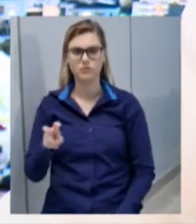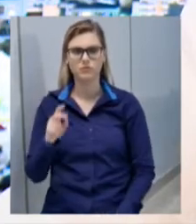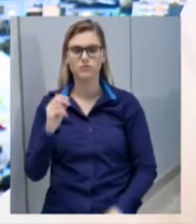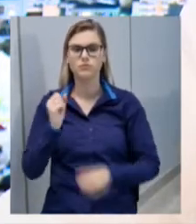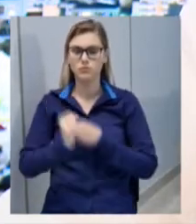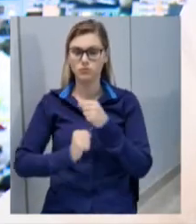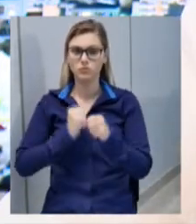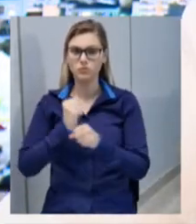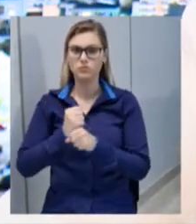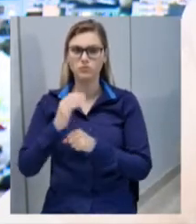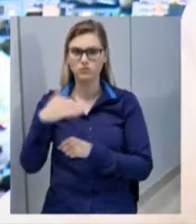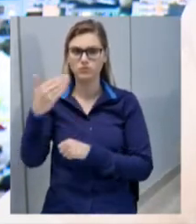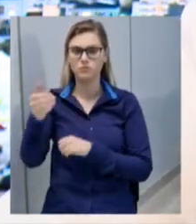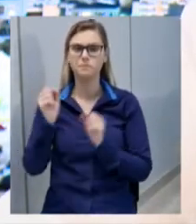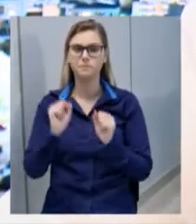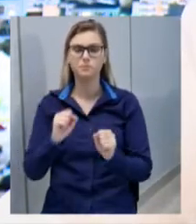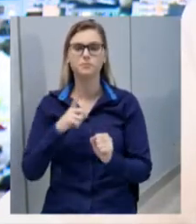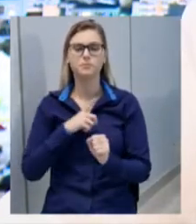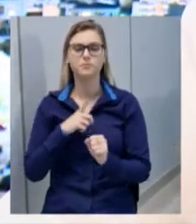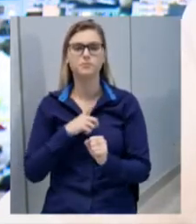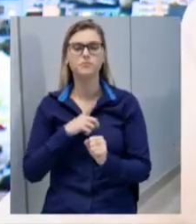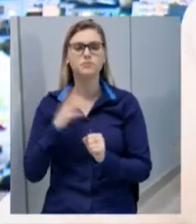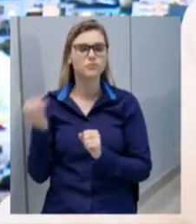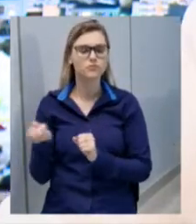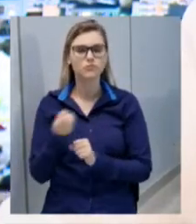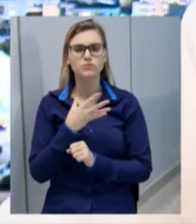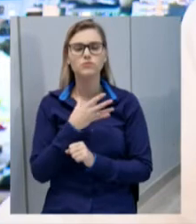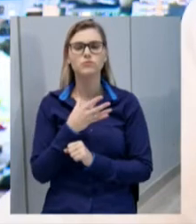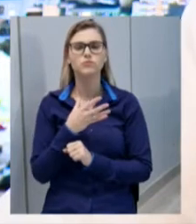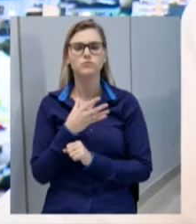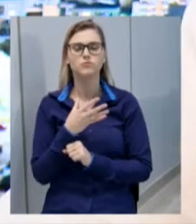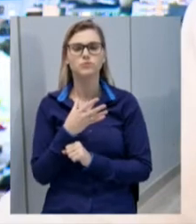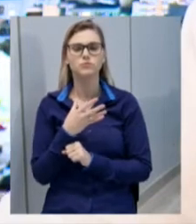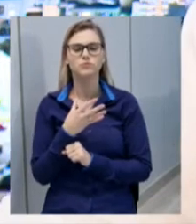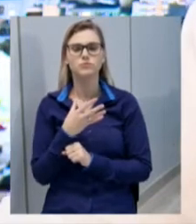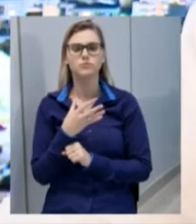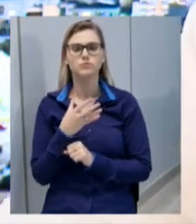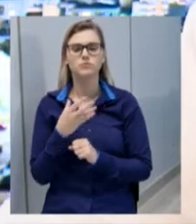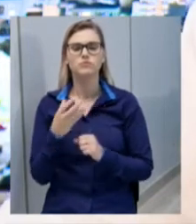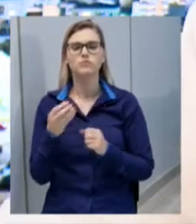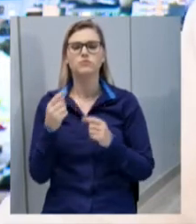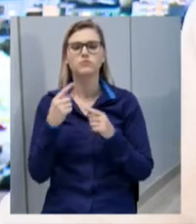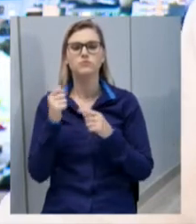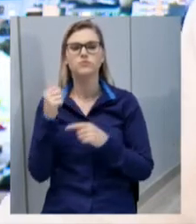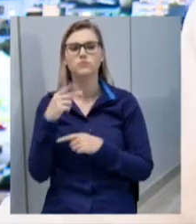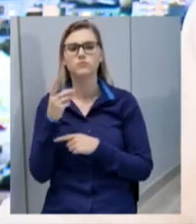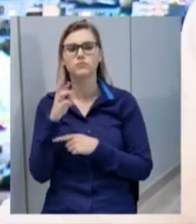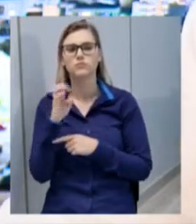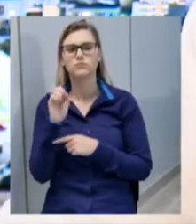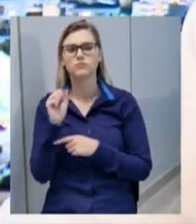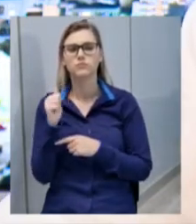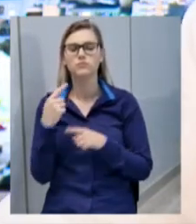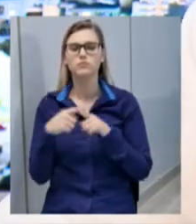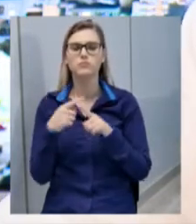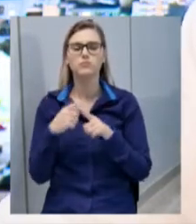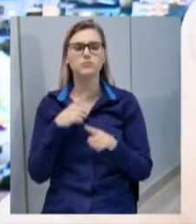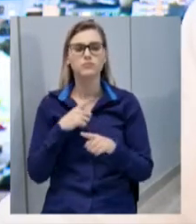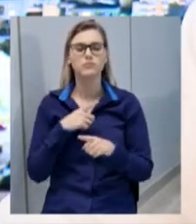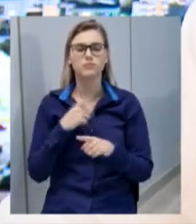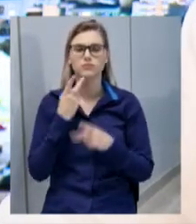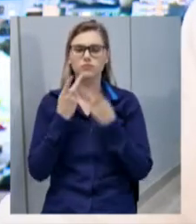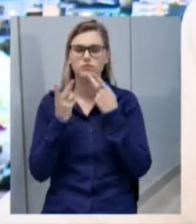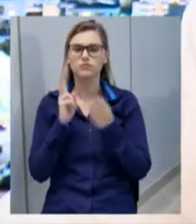anos pode ser um incremento muito grande na receita, Andressa, porque não há outro caminho. Sempre tenho dito se nós não